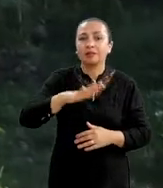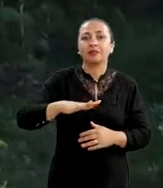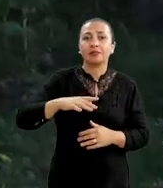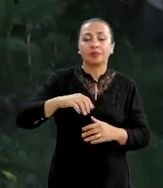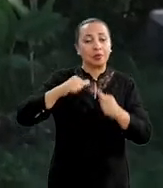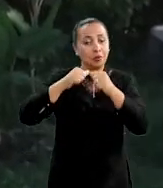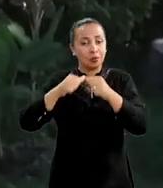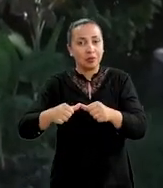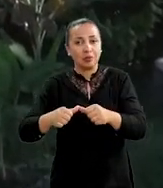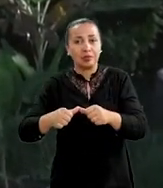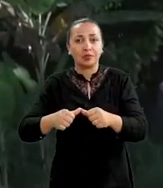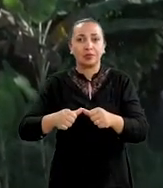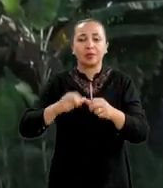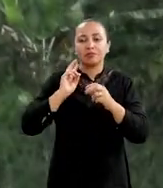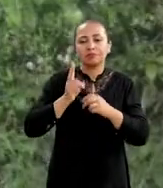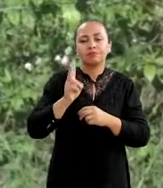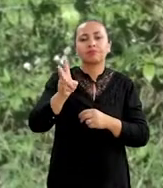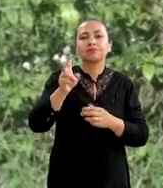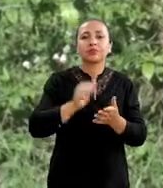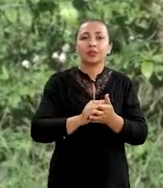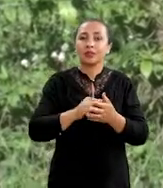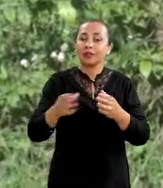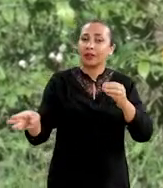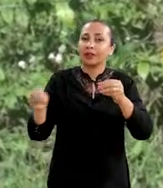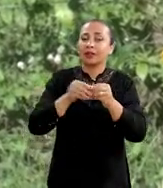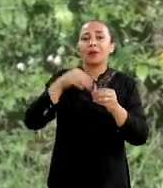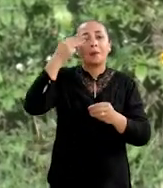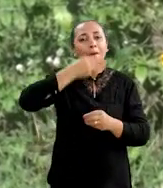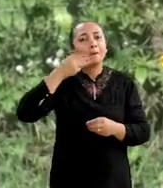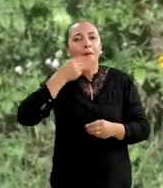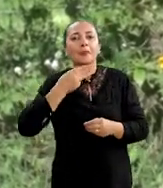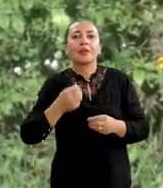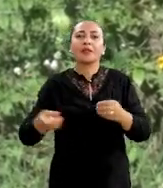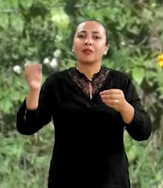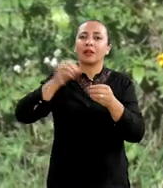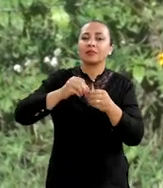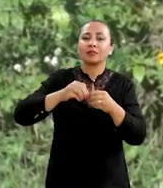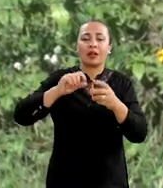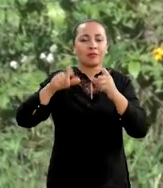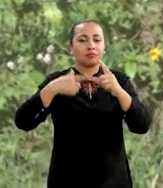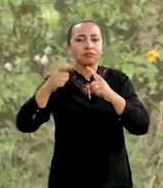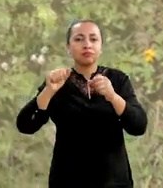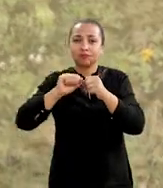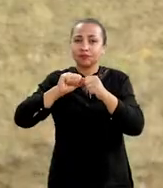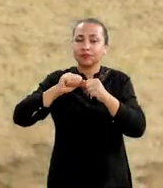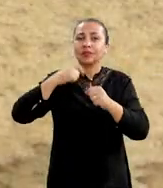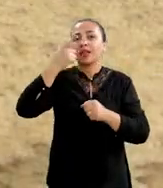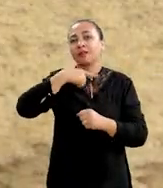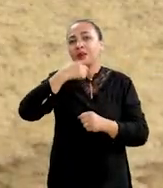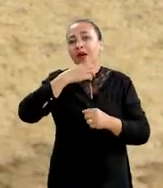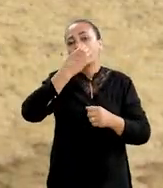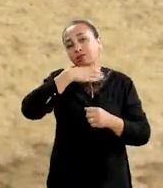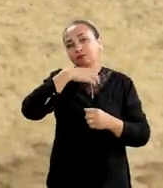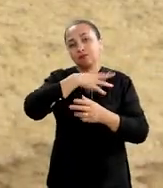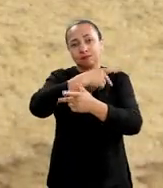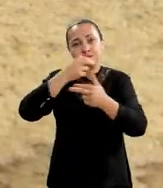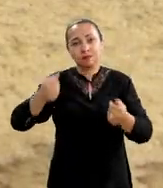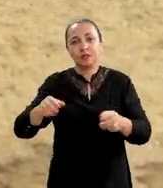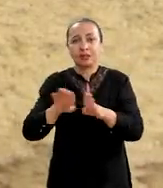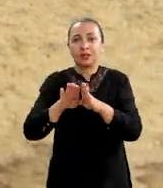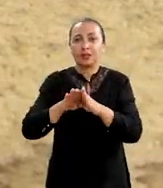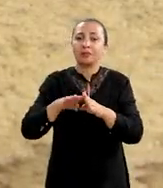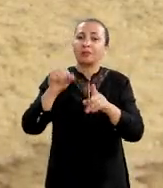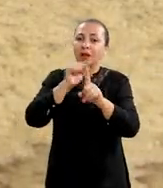de preservação permanente, voltada para a meliponicultura. Então, a gente vai agregar o mel, vai agregar a produção das frutas, e vai agregar a